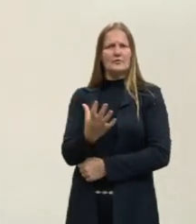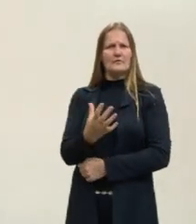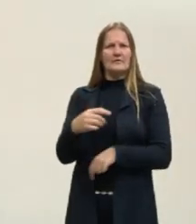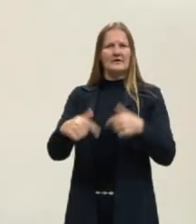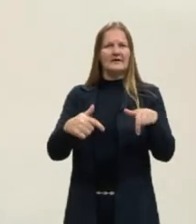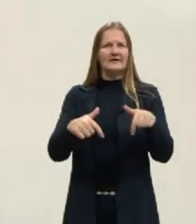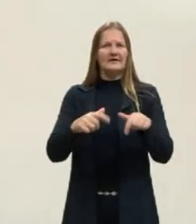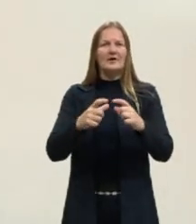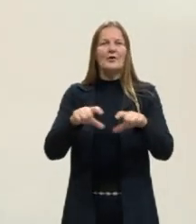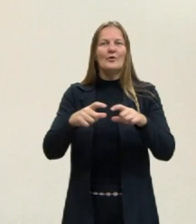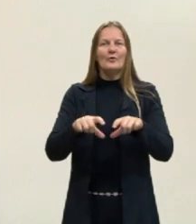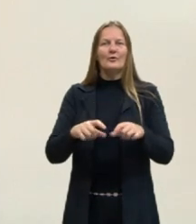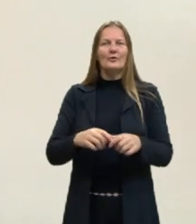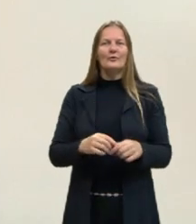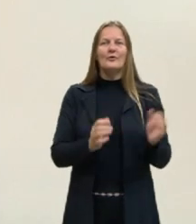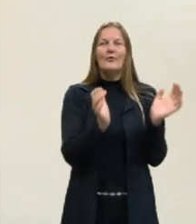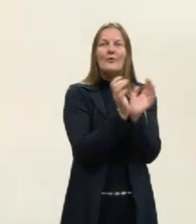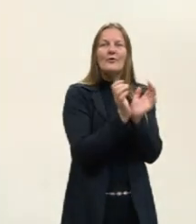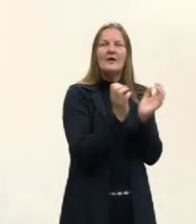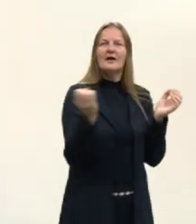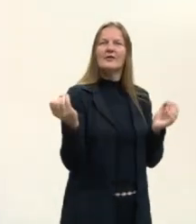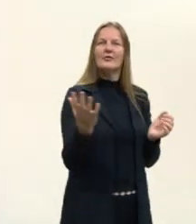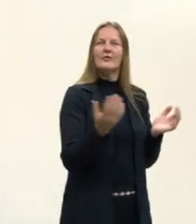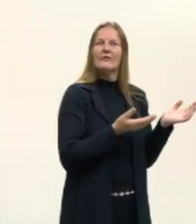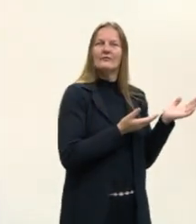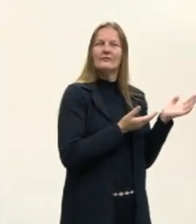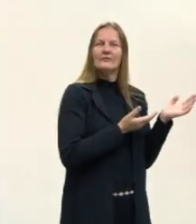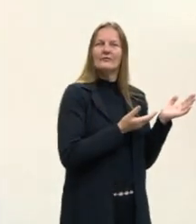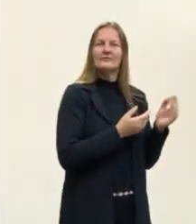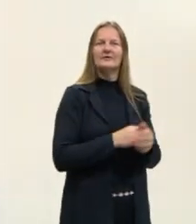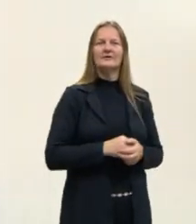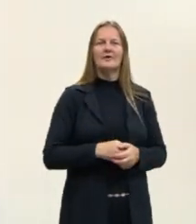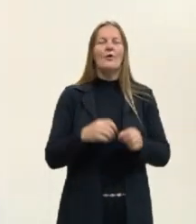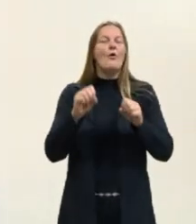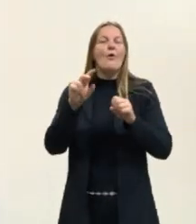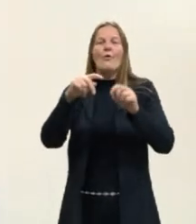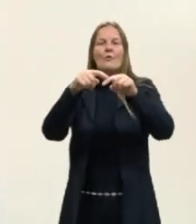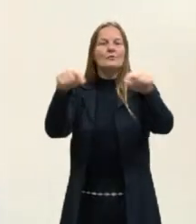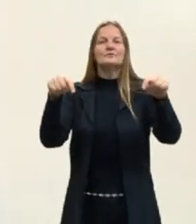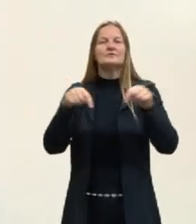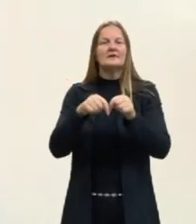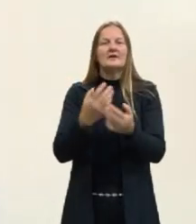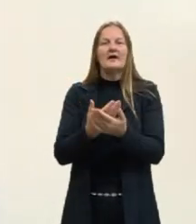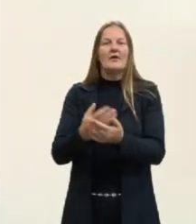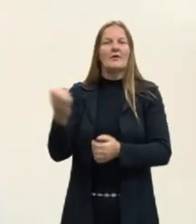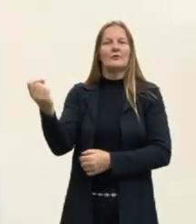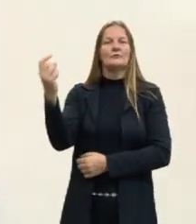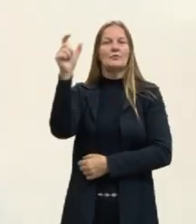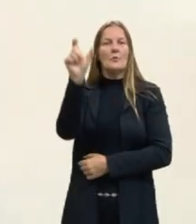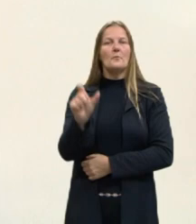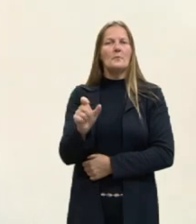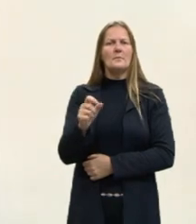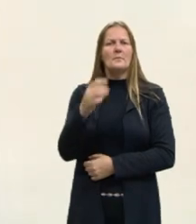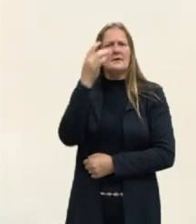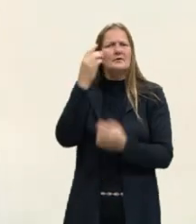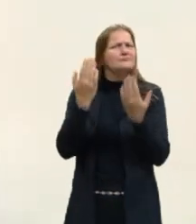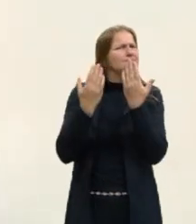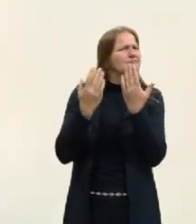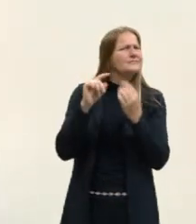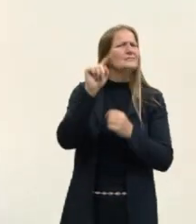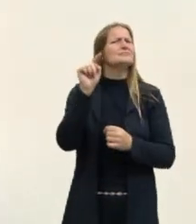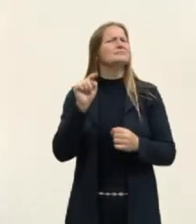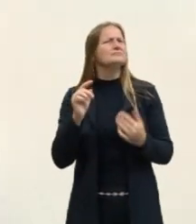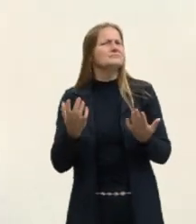um colega novo, ou lá na sala de aula, chegando uma pessoa nova, tu vai ficar cheio de dúvidas